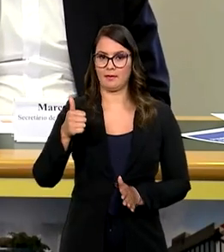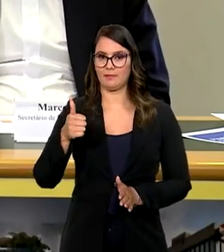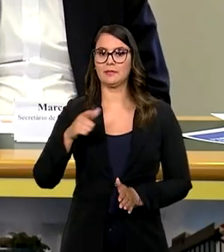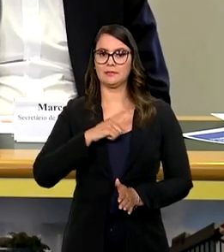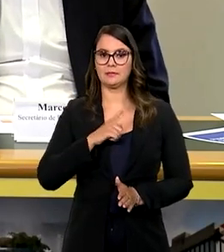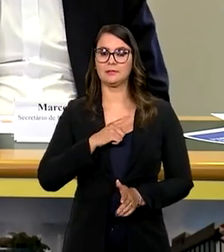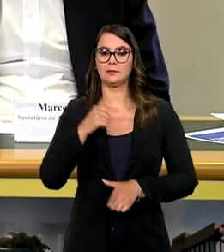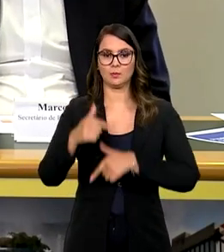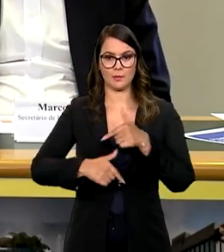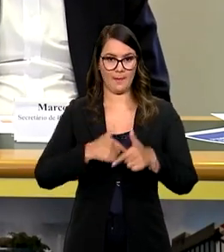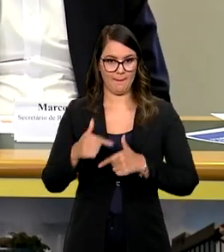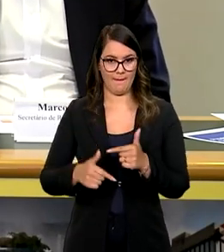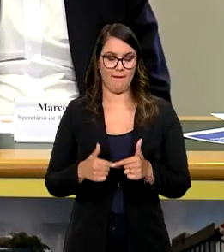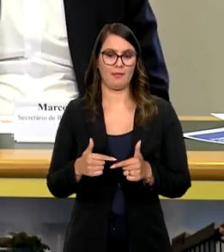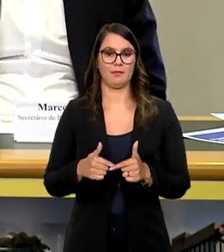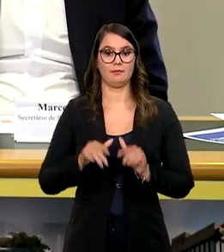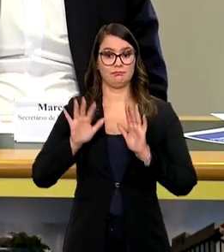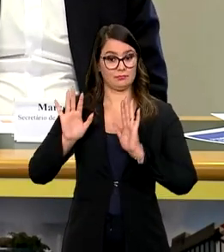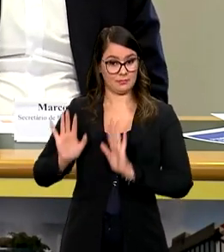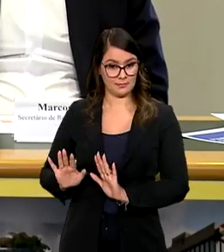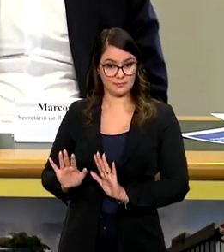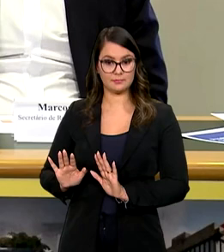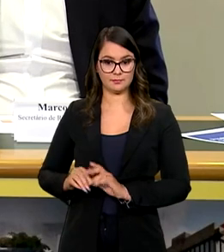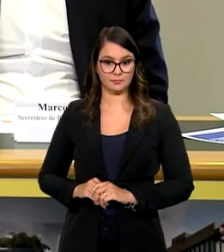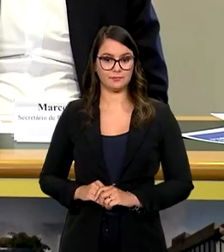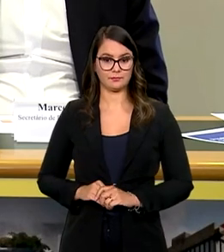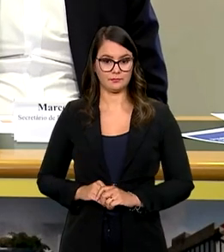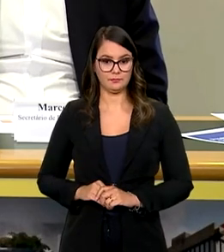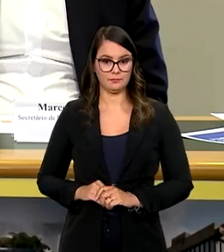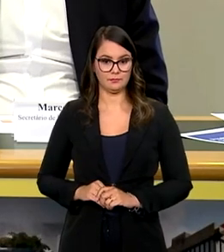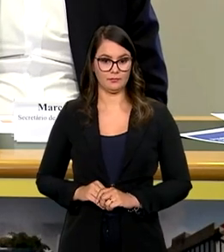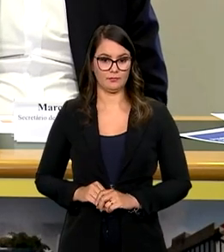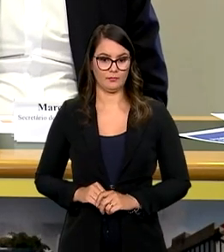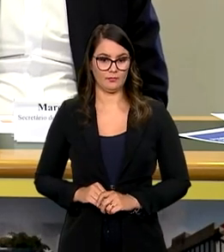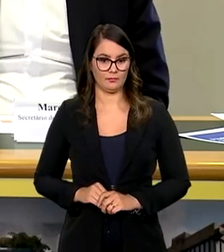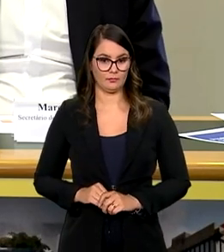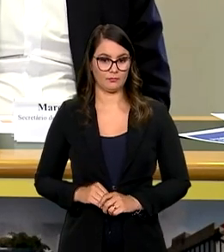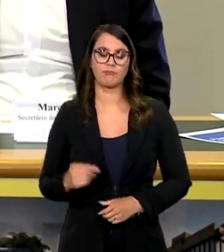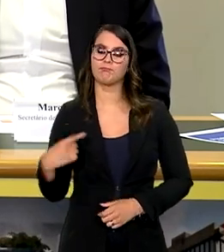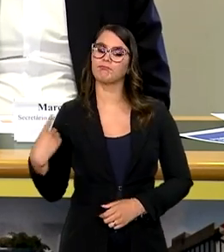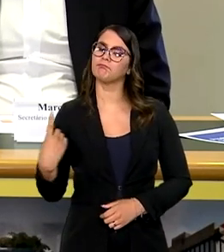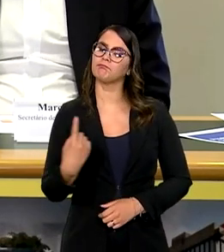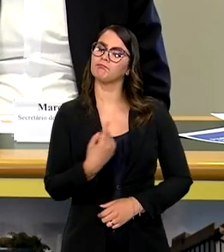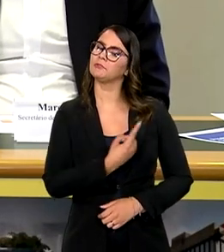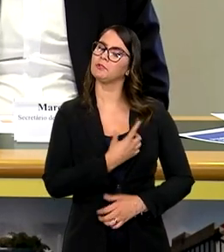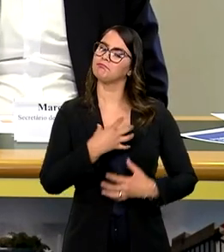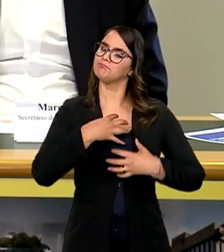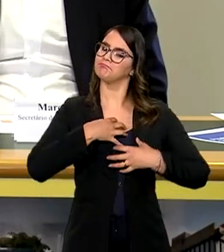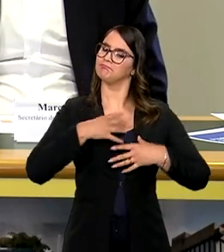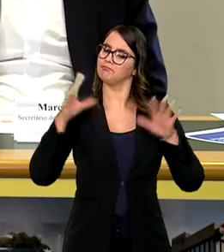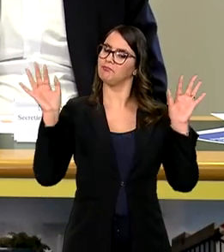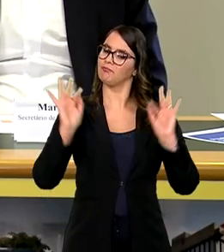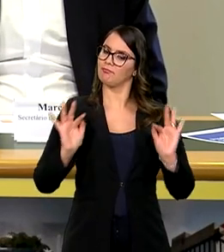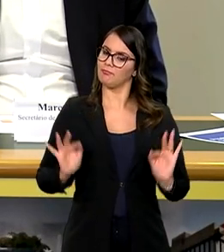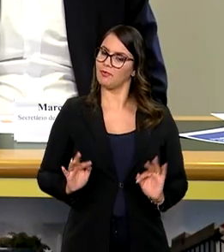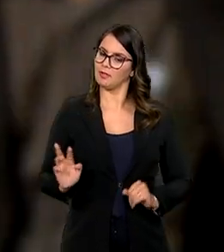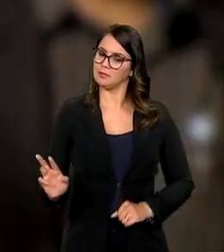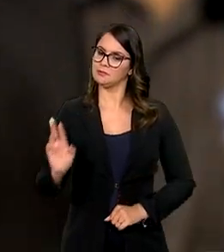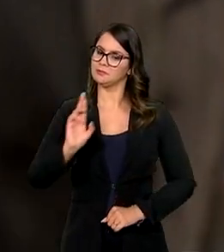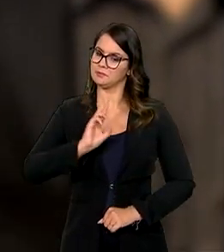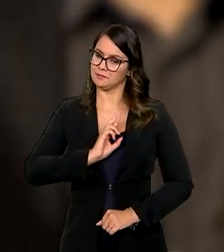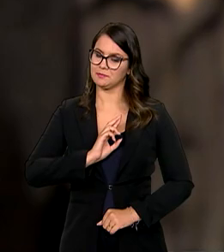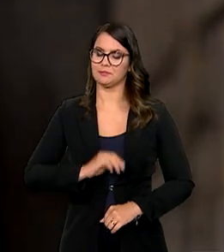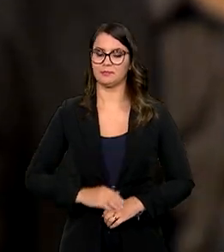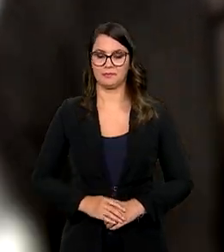uma operação dessa natureza e nós estamos bastante felizes com os resultados conseguidos.